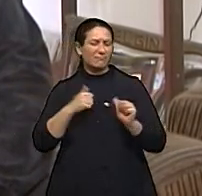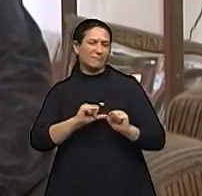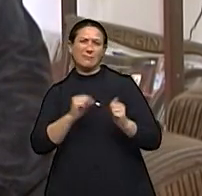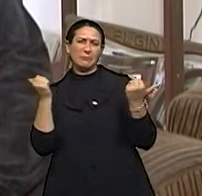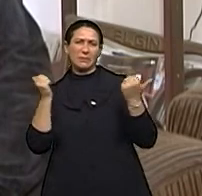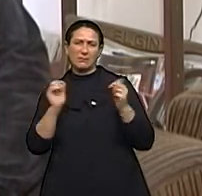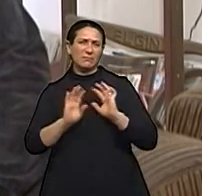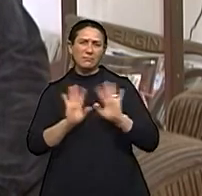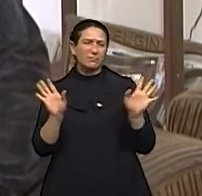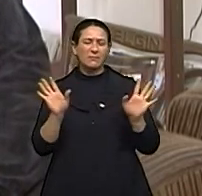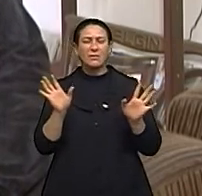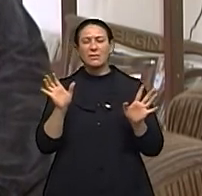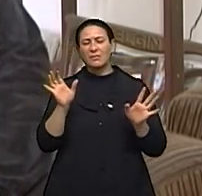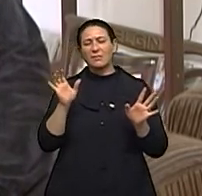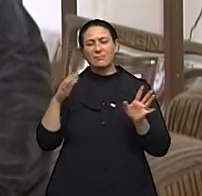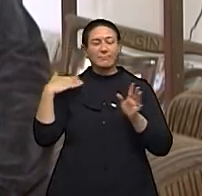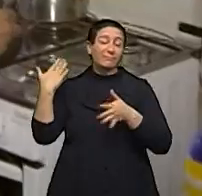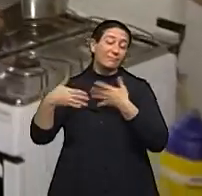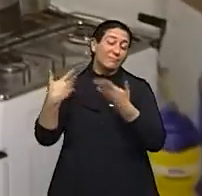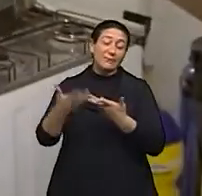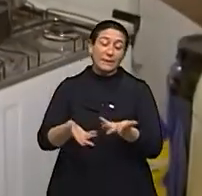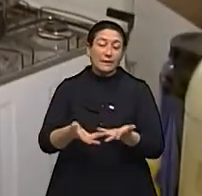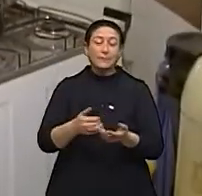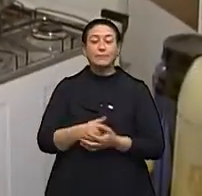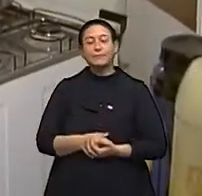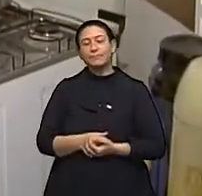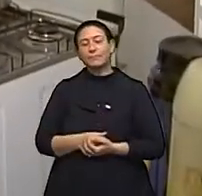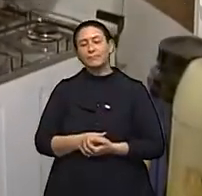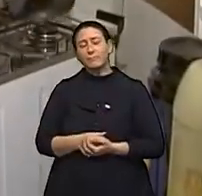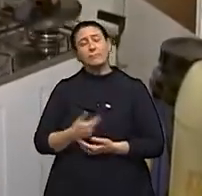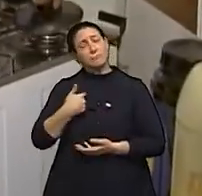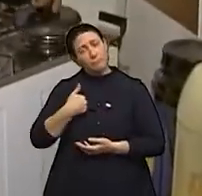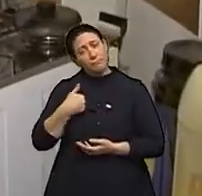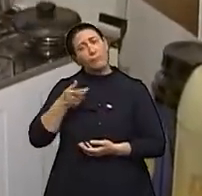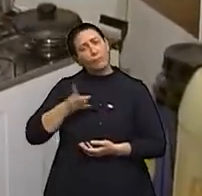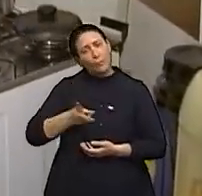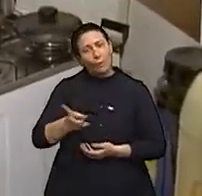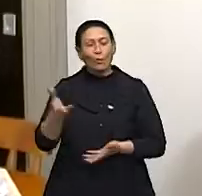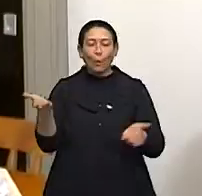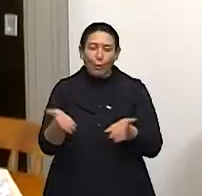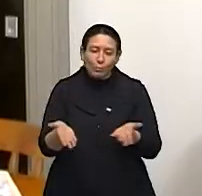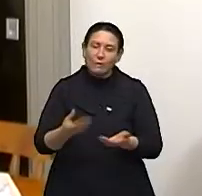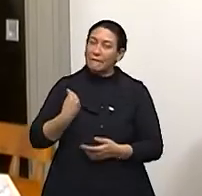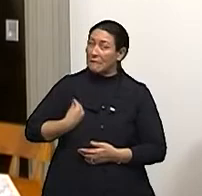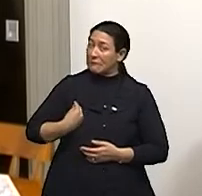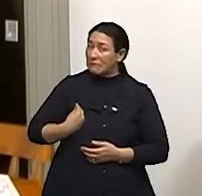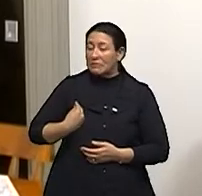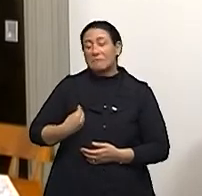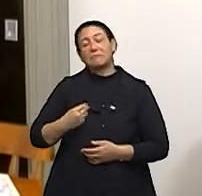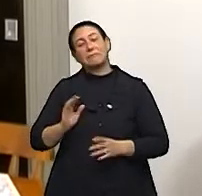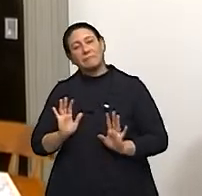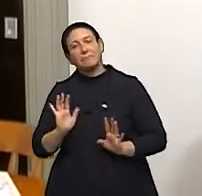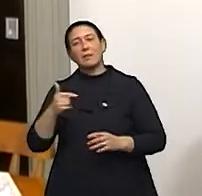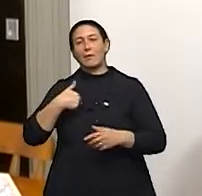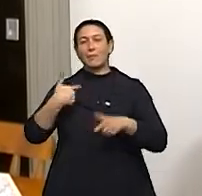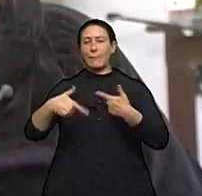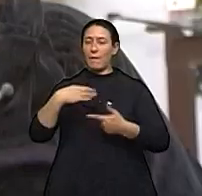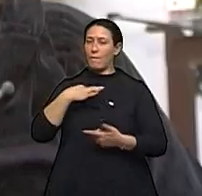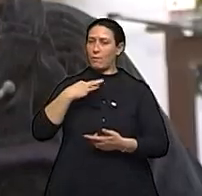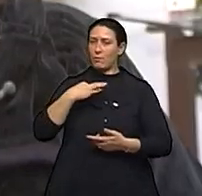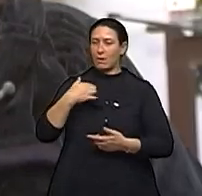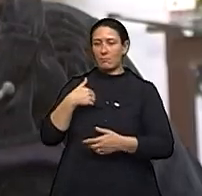foi nesse trajeto todo. E continuo hoje vivendo a minha vida, fazendo voluntariados.